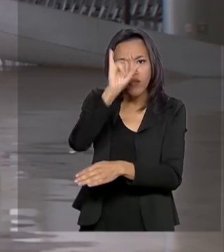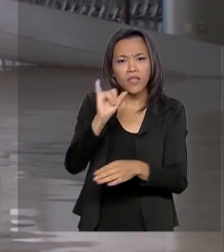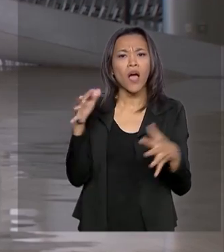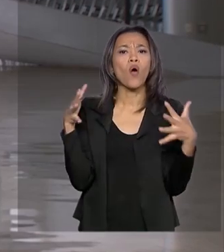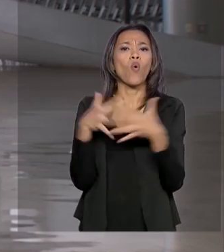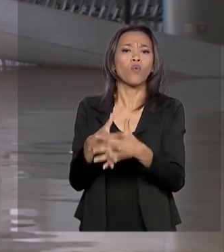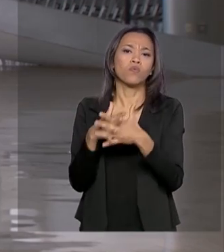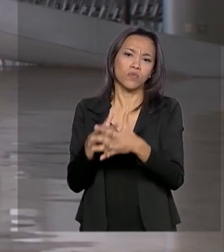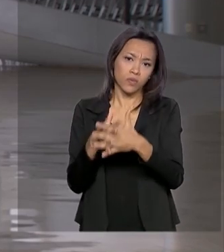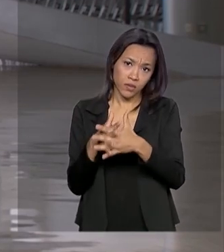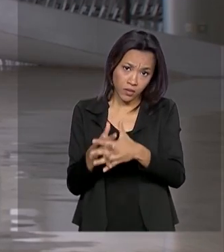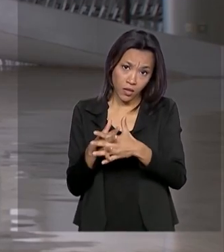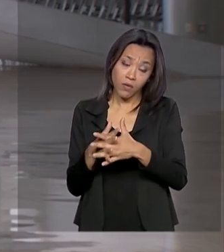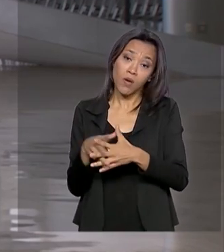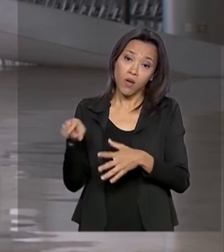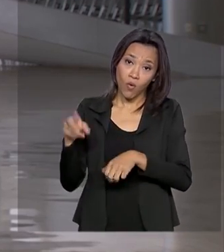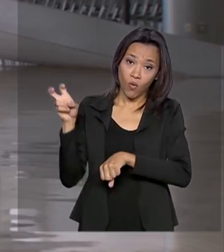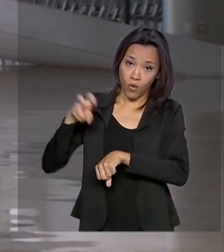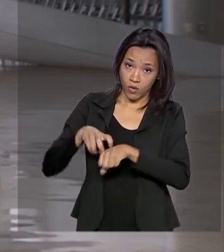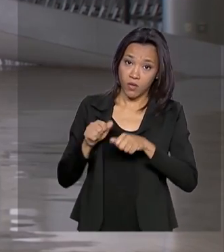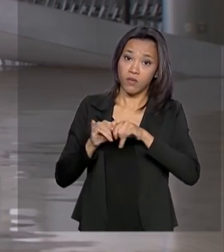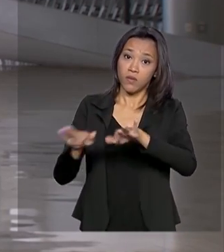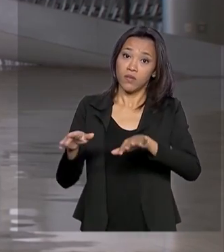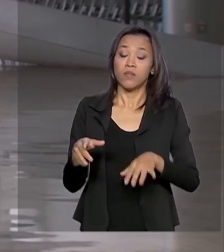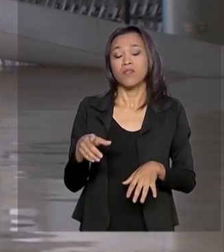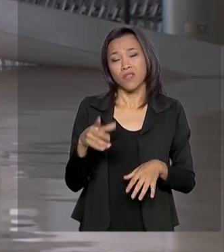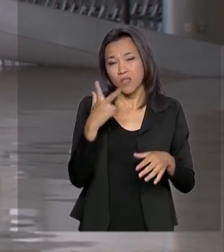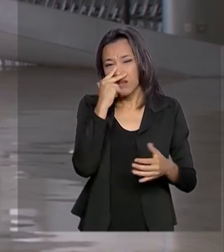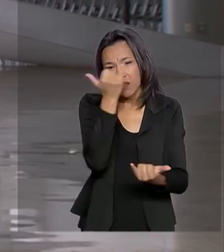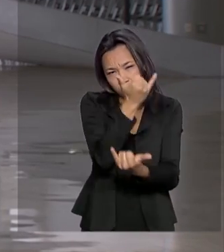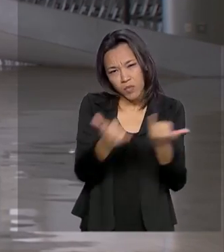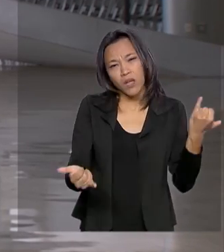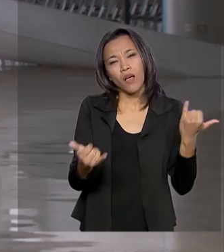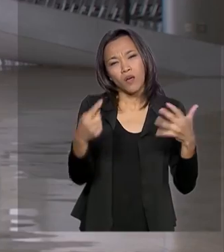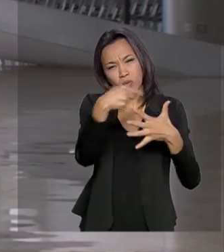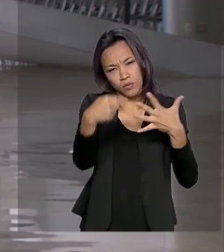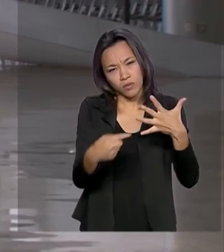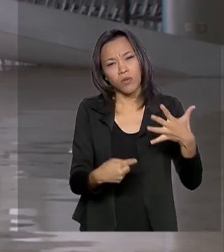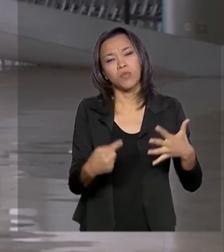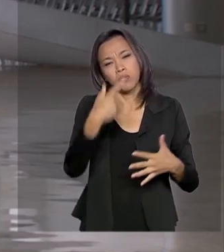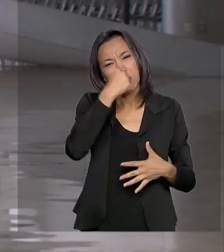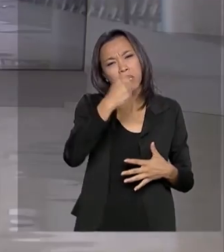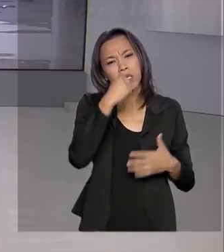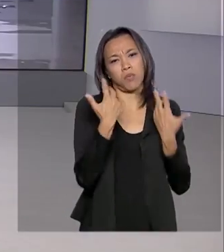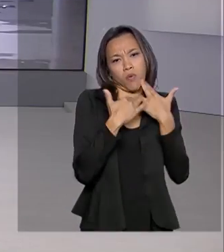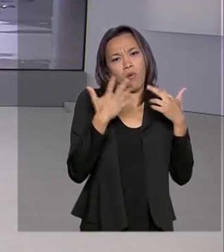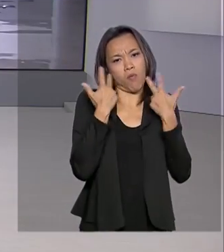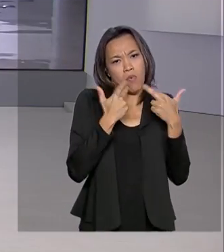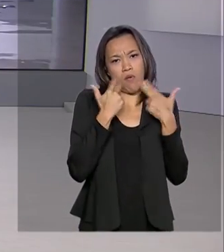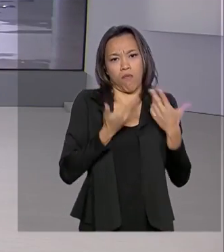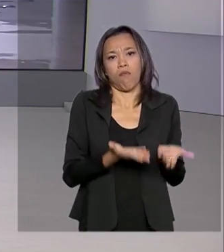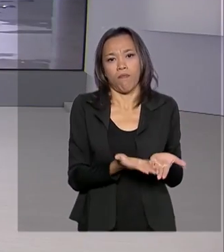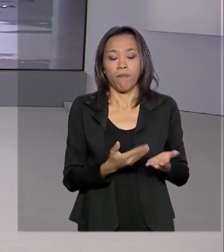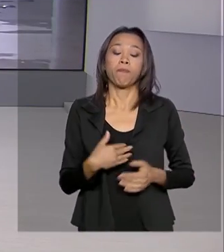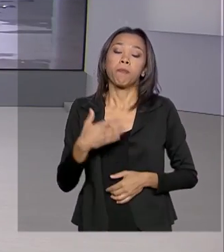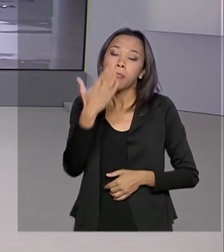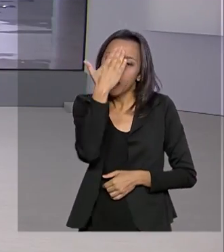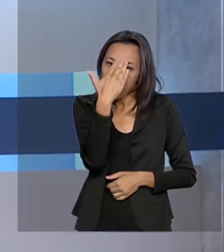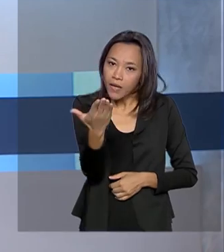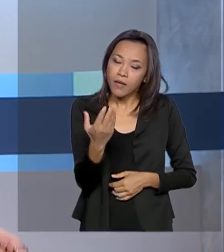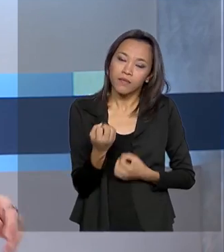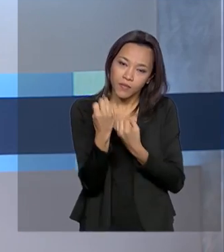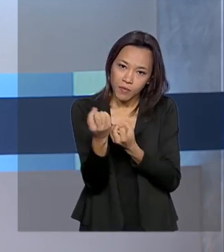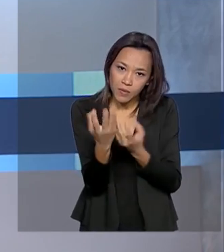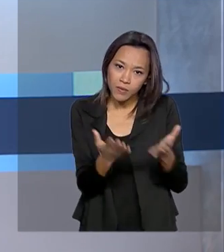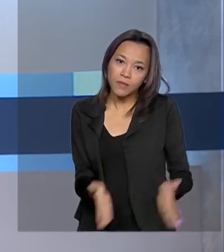sintomas com Covid-19, que são bem parecidos, Renata, com o de uma gripe comum. Volto com você. Tá certo, Selma. Obrigada pelas suas informações.